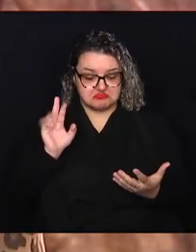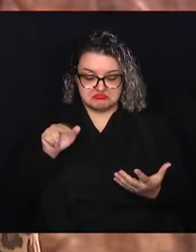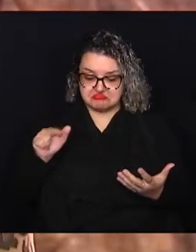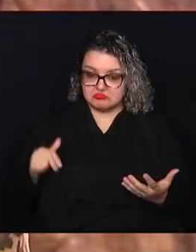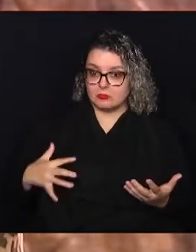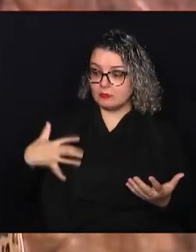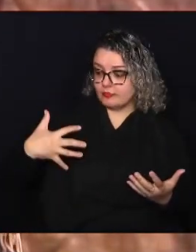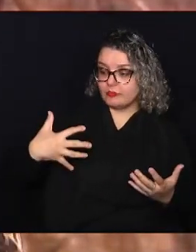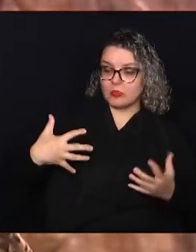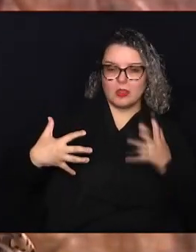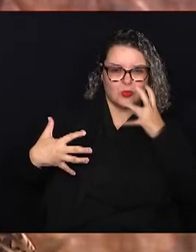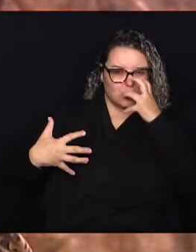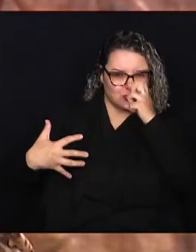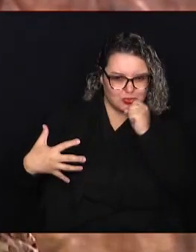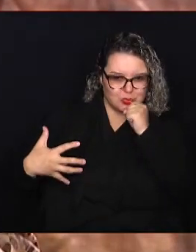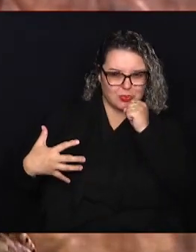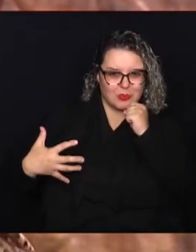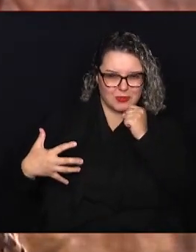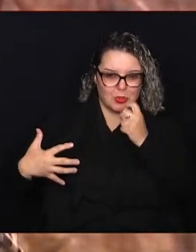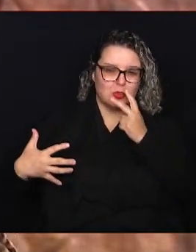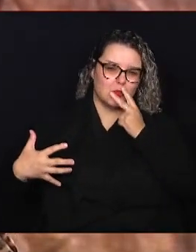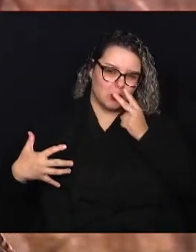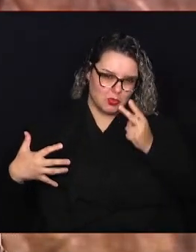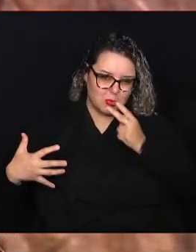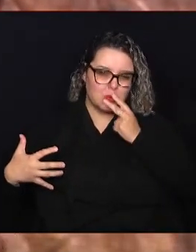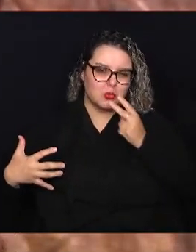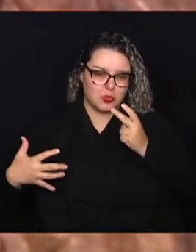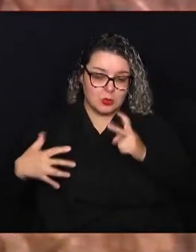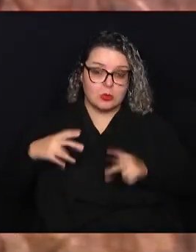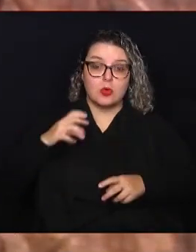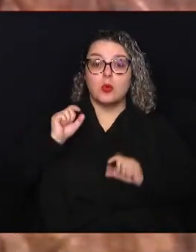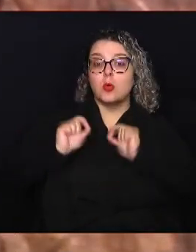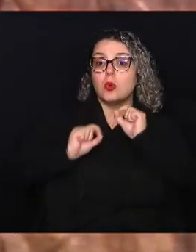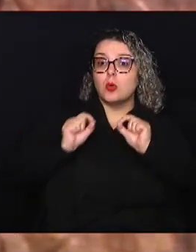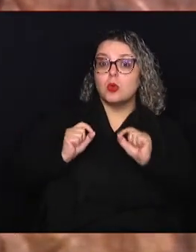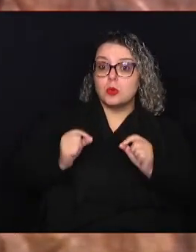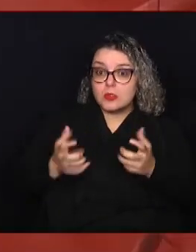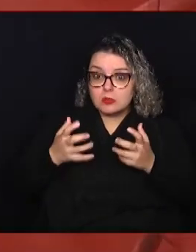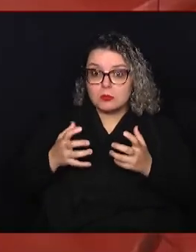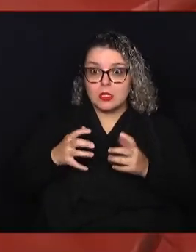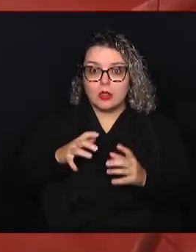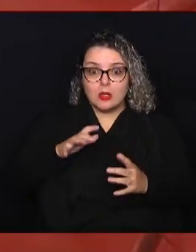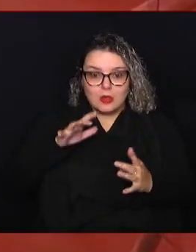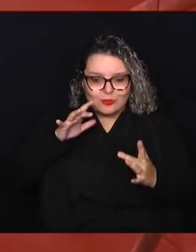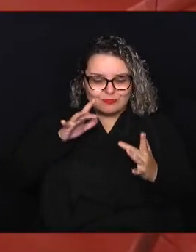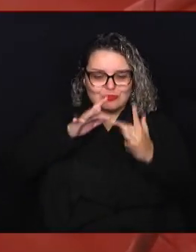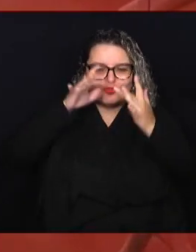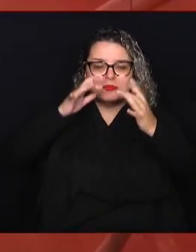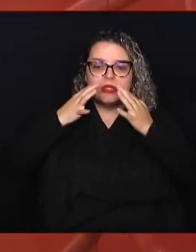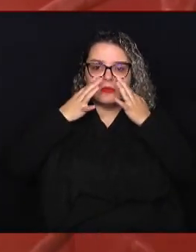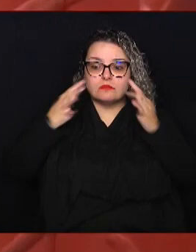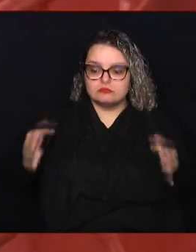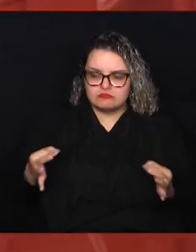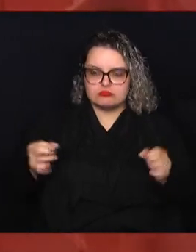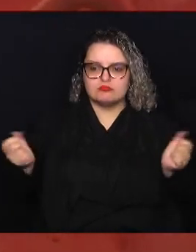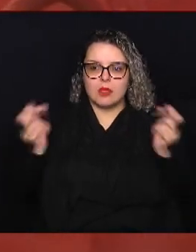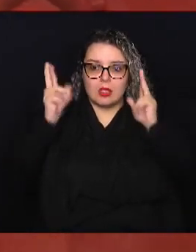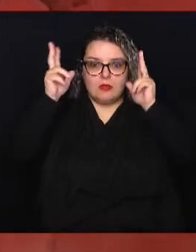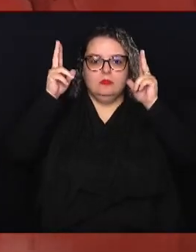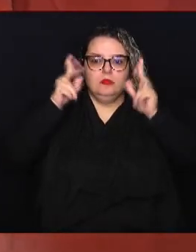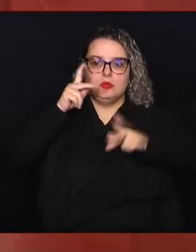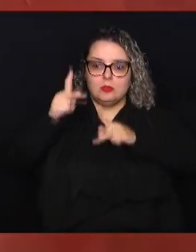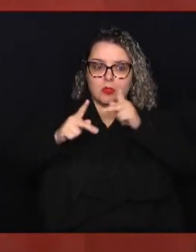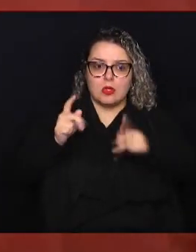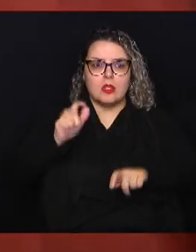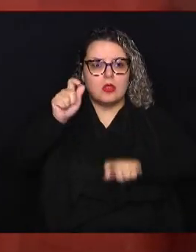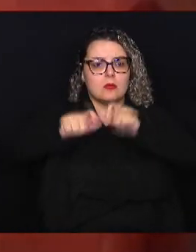outro, mais escuro, da população realmente que fuma. O que a gente quer é chocar, é chamar a atenção realmente da população. É para aquelas